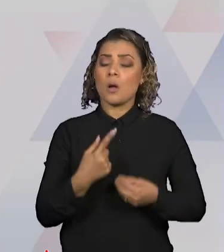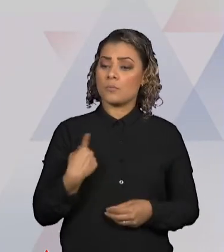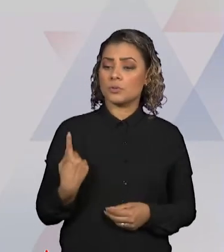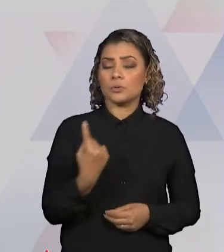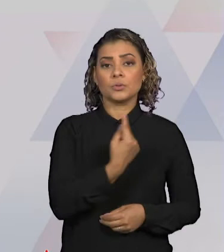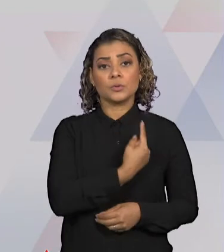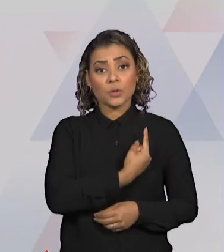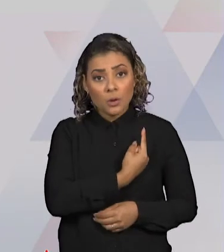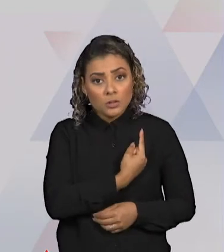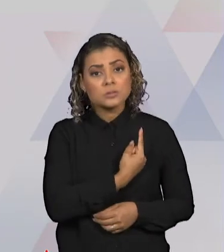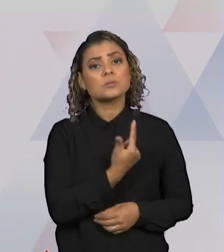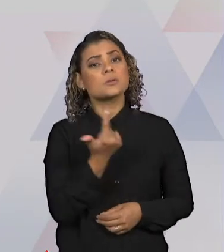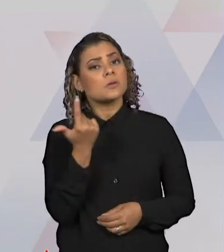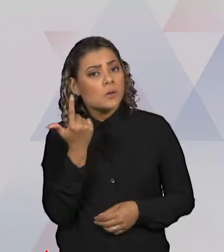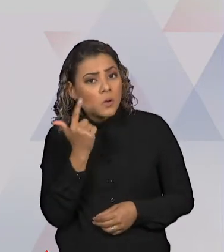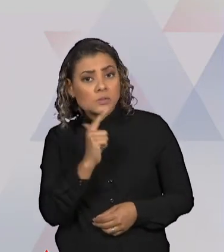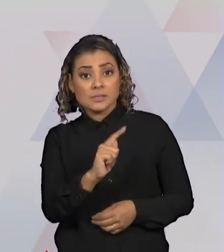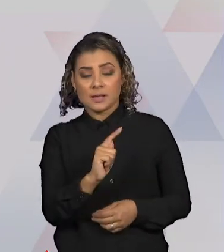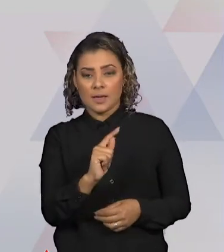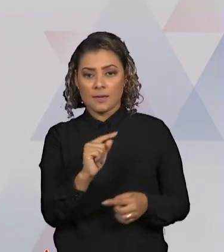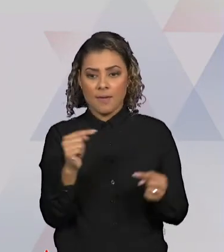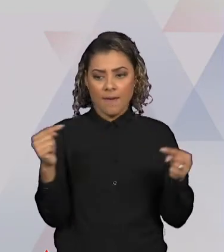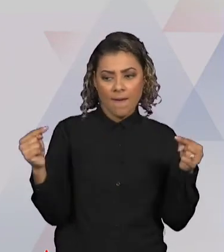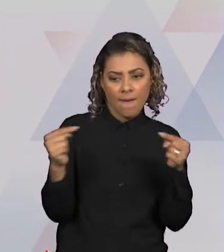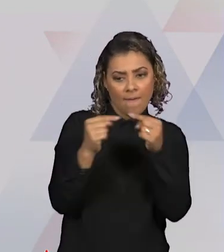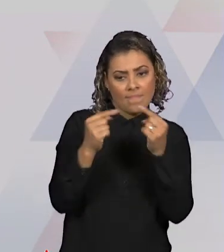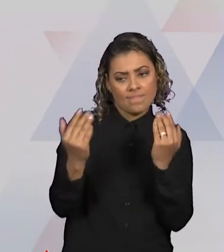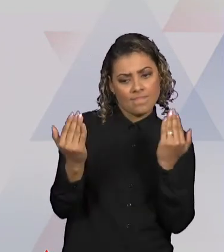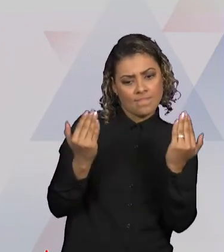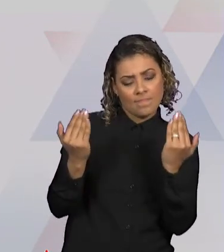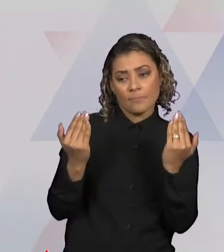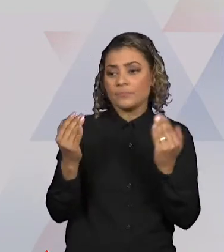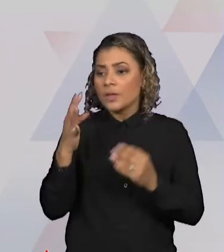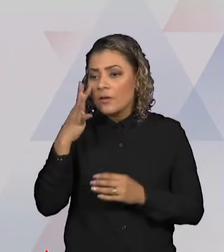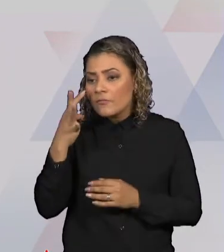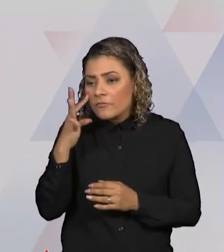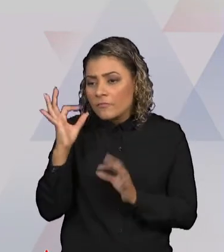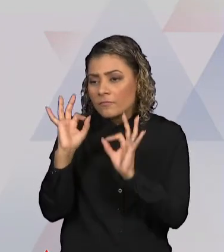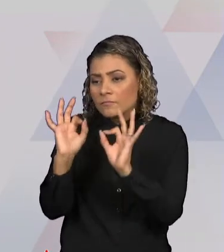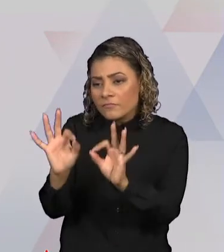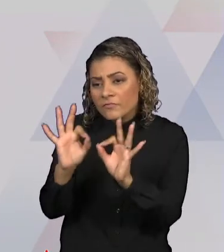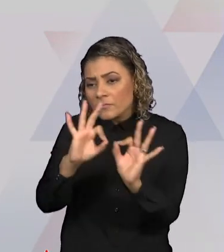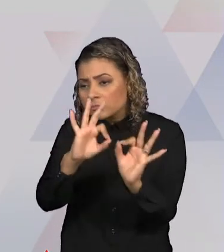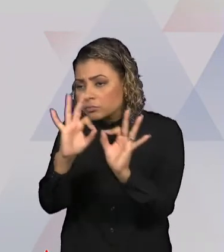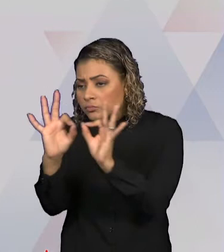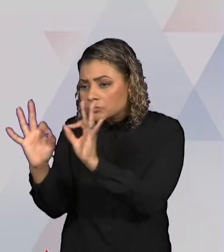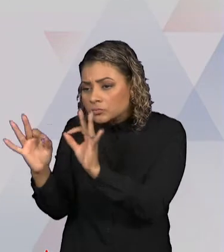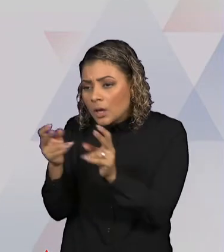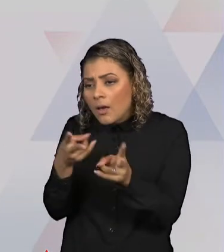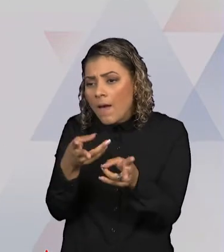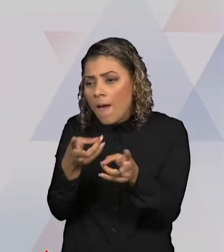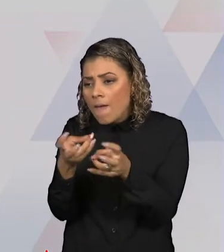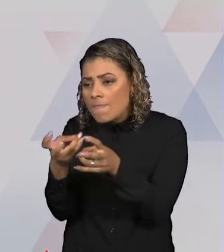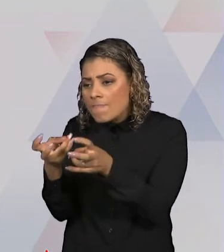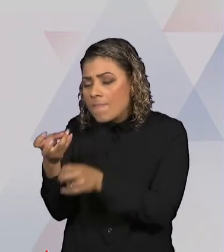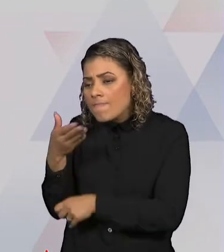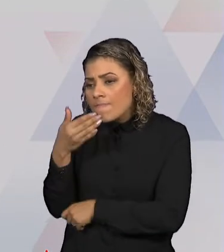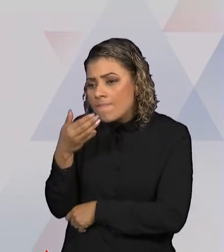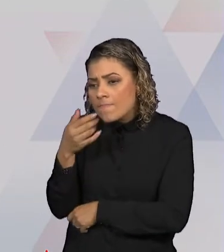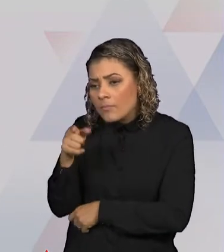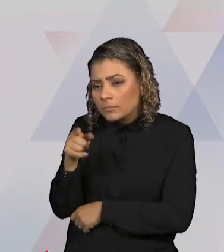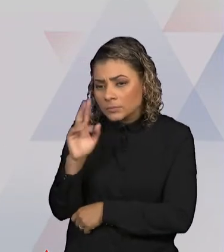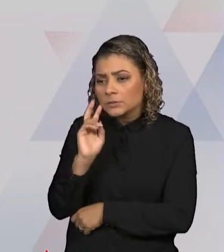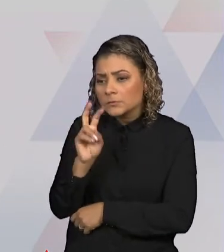relacionamos essas observações, essas questões da prática, esses elementos que vocês